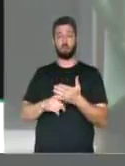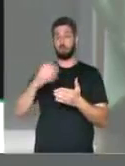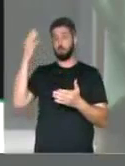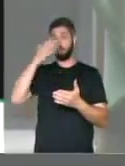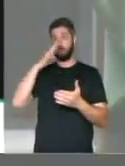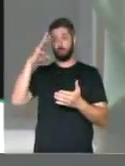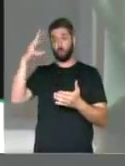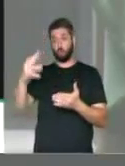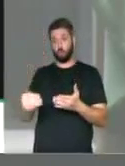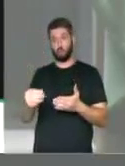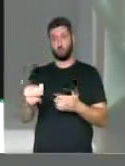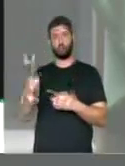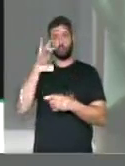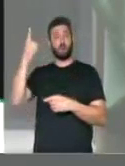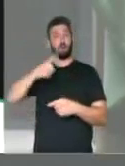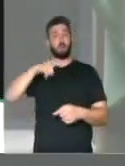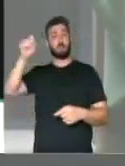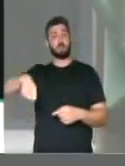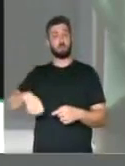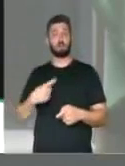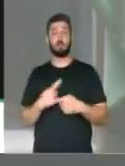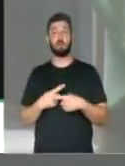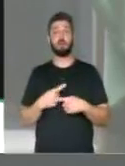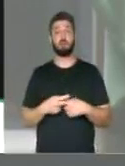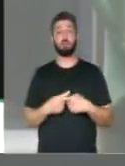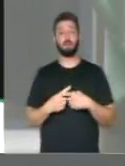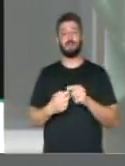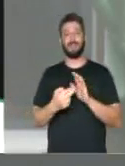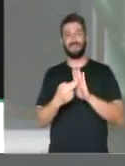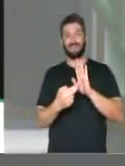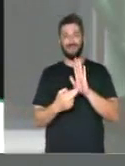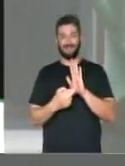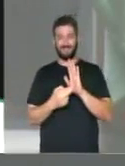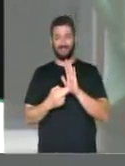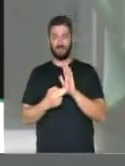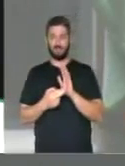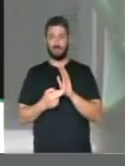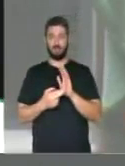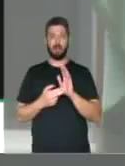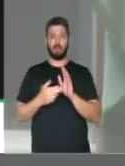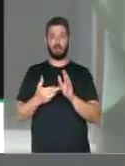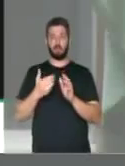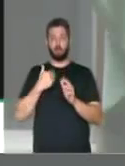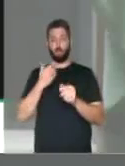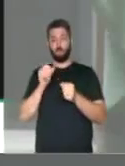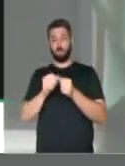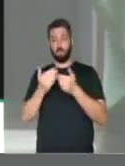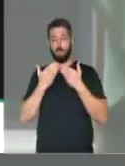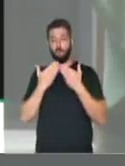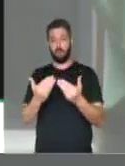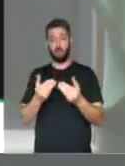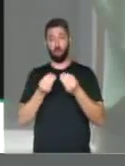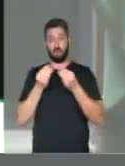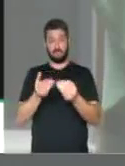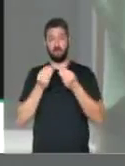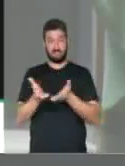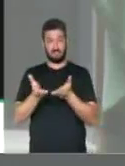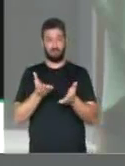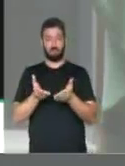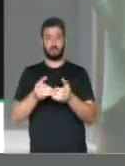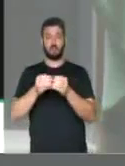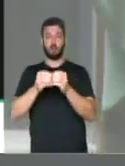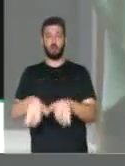as provas são válidas, porque o princípio da pré-stabilidade não é atingido